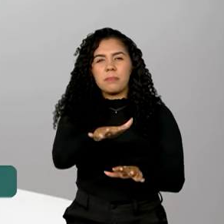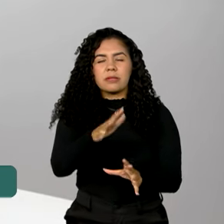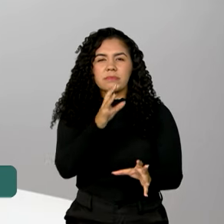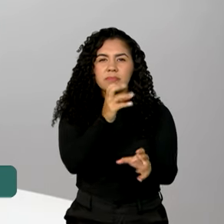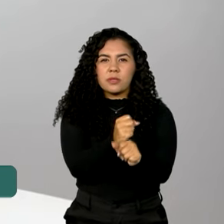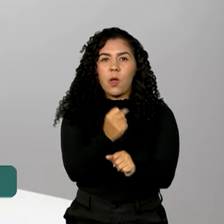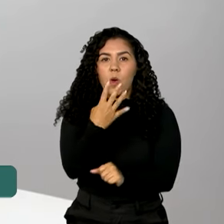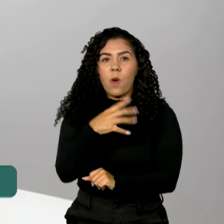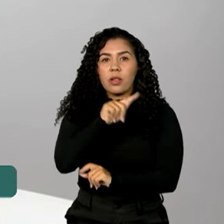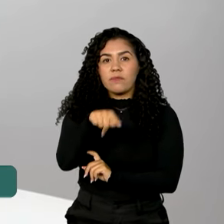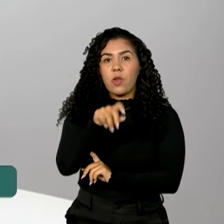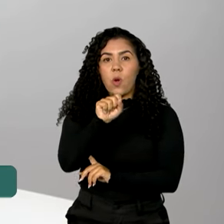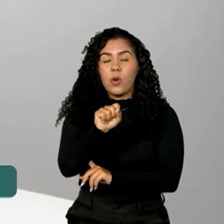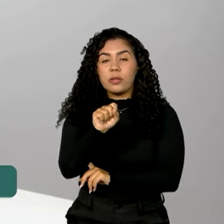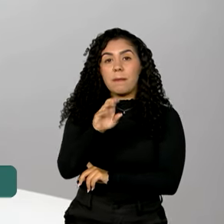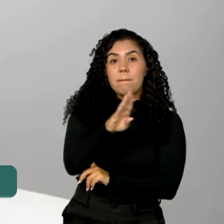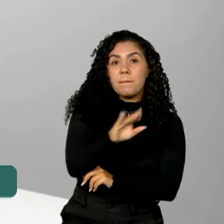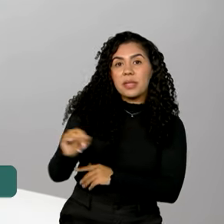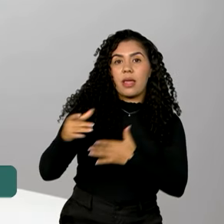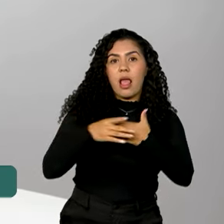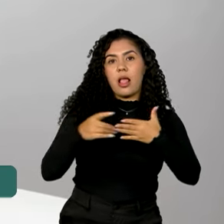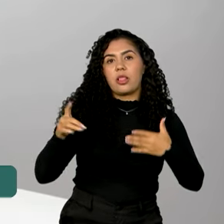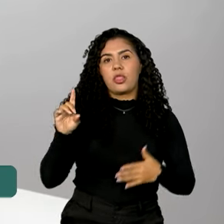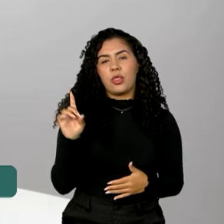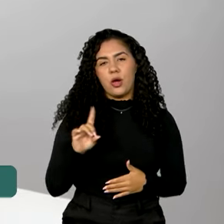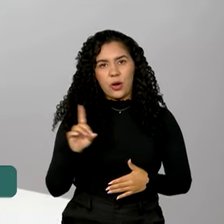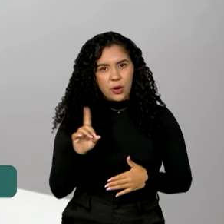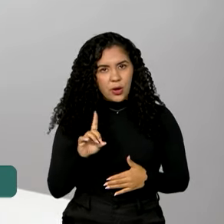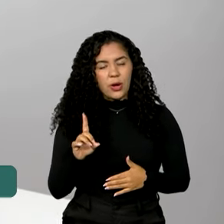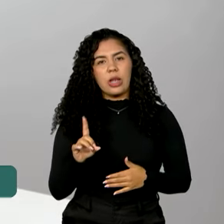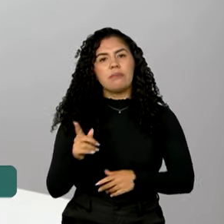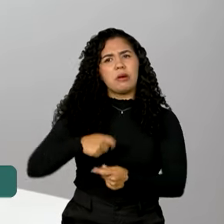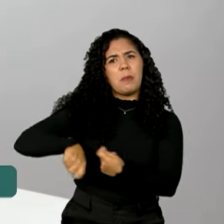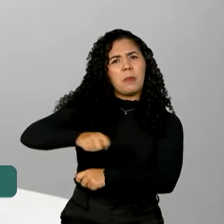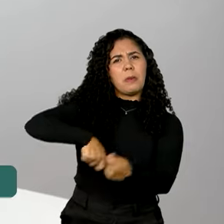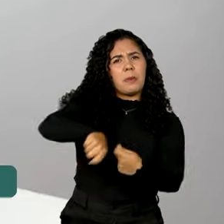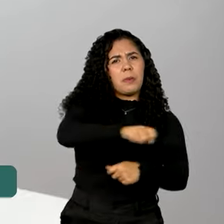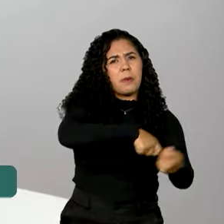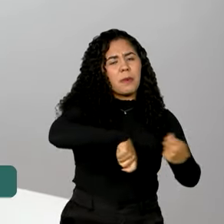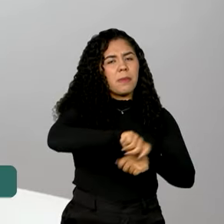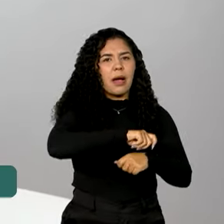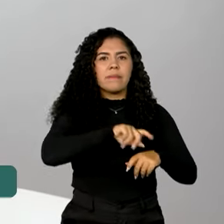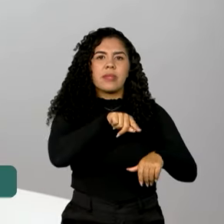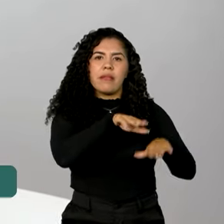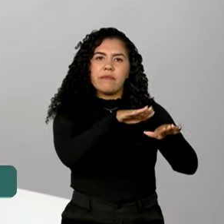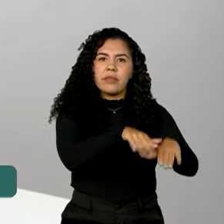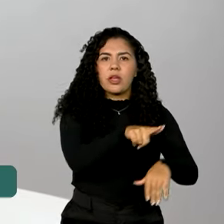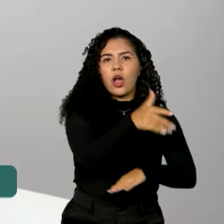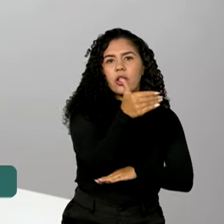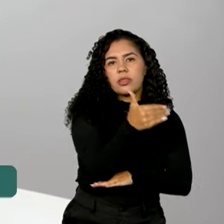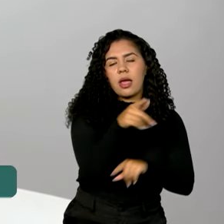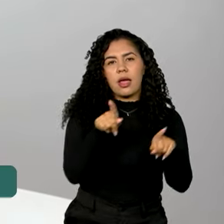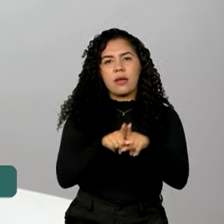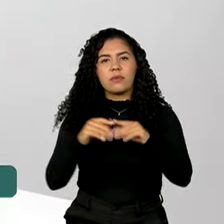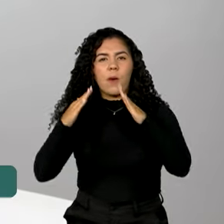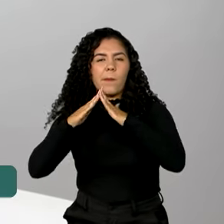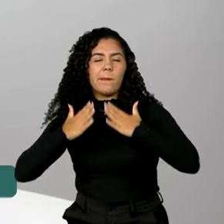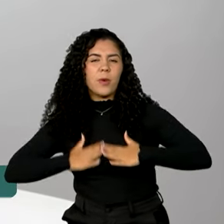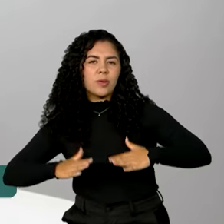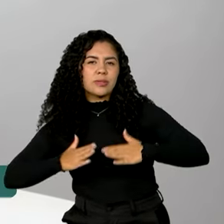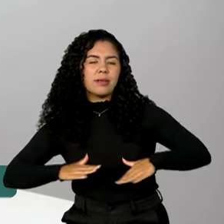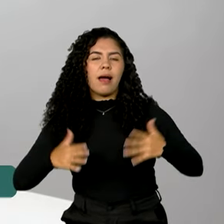,8 bilhões de dólares. E muito disso fica nos hotéis, nas pousadas, nos resorts.